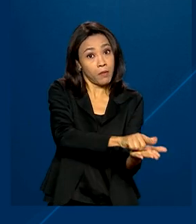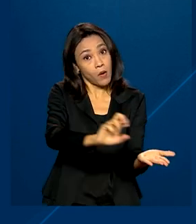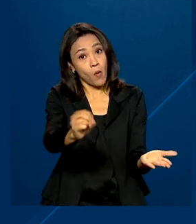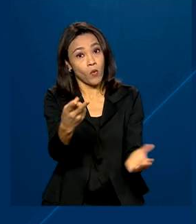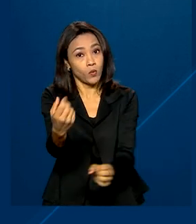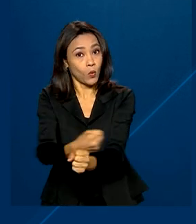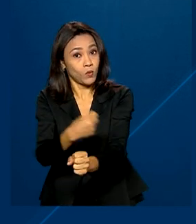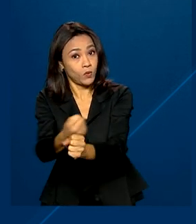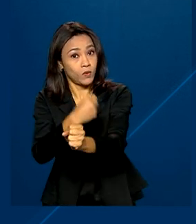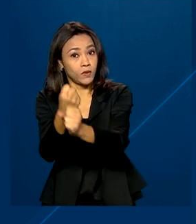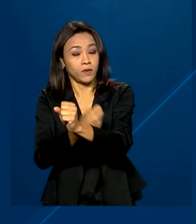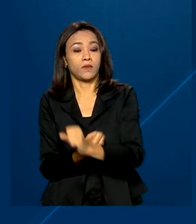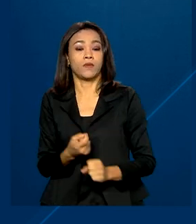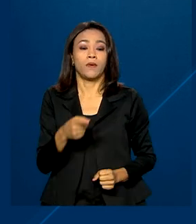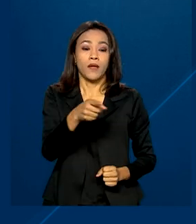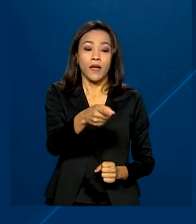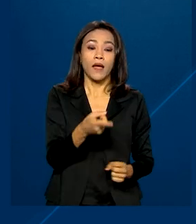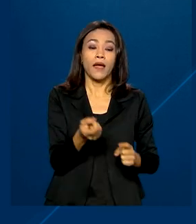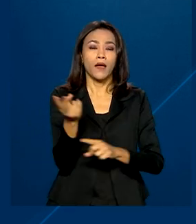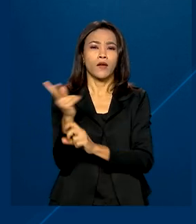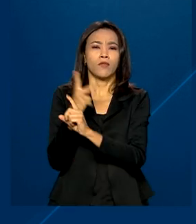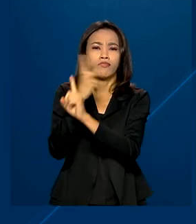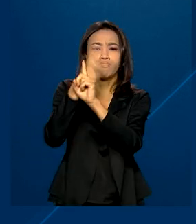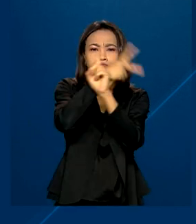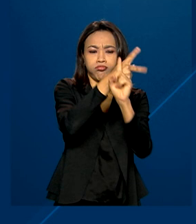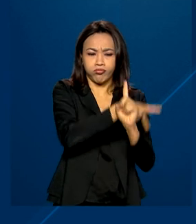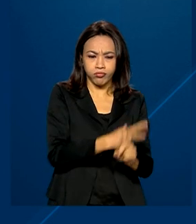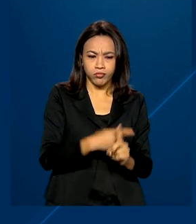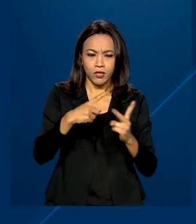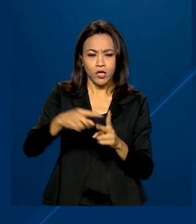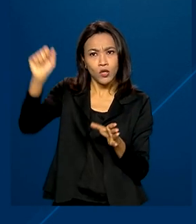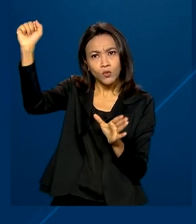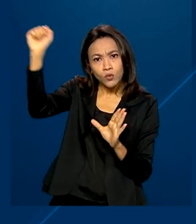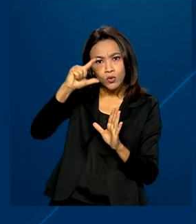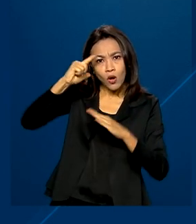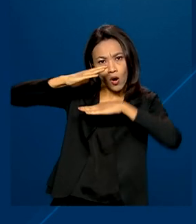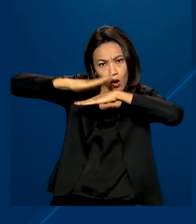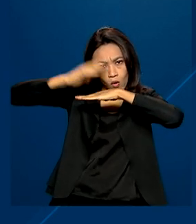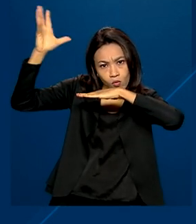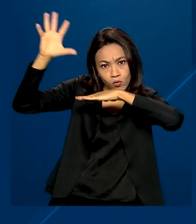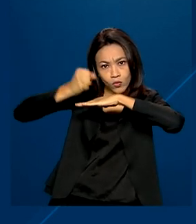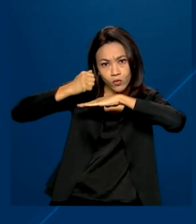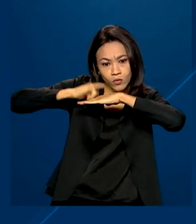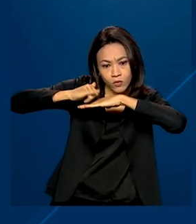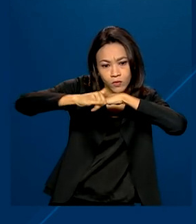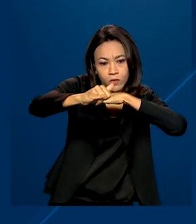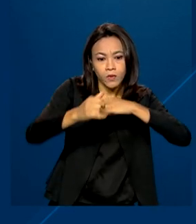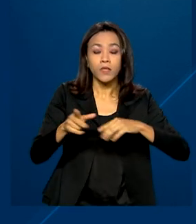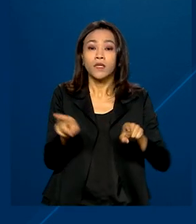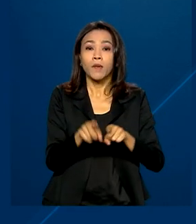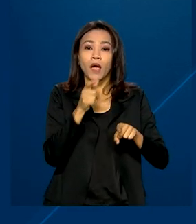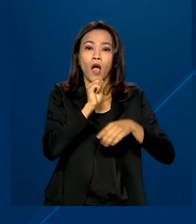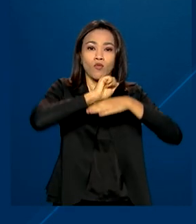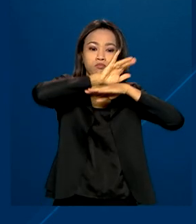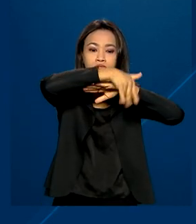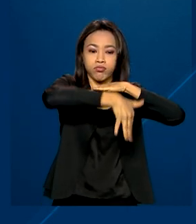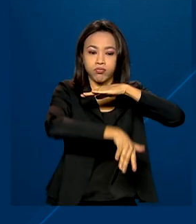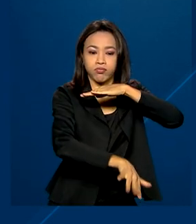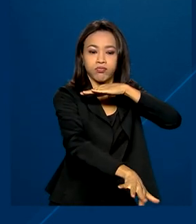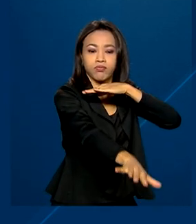São empreendimentos de fonte eólica, solar fotovoltaica e hidrelétrica. E ainda, usinas